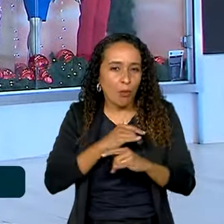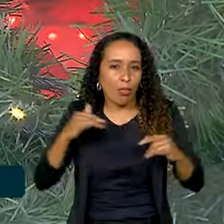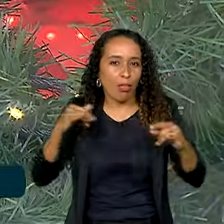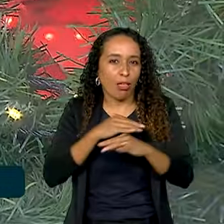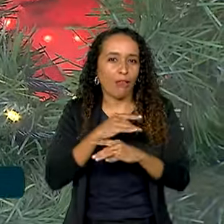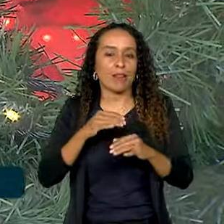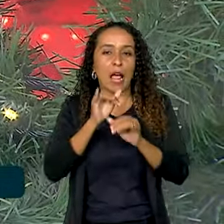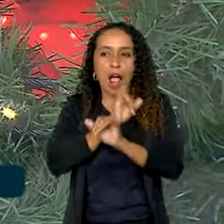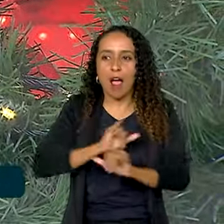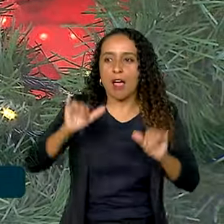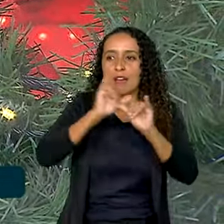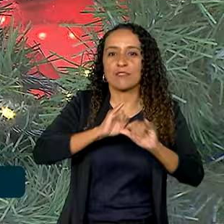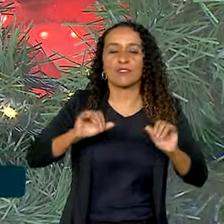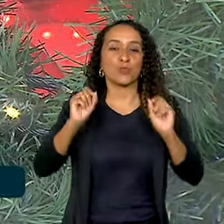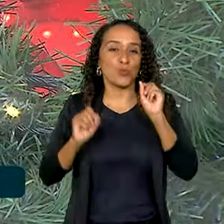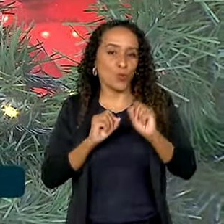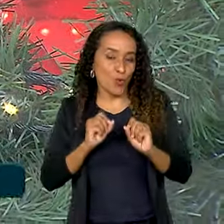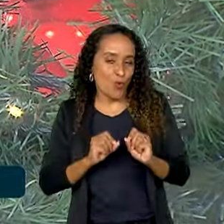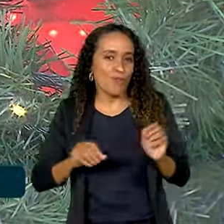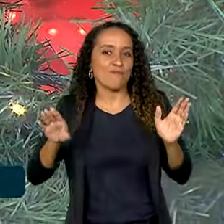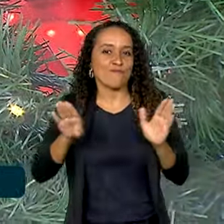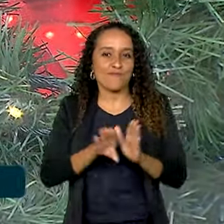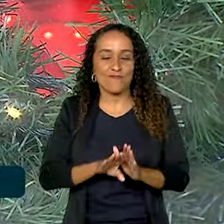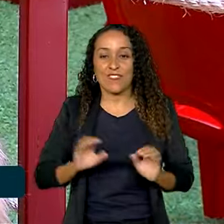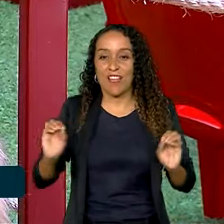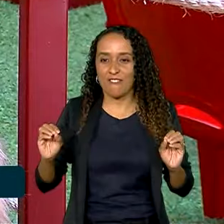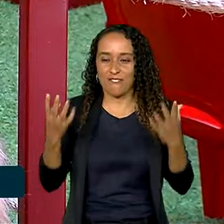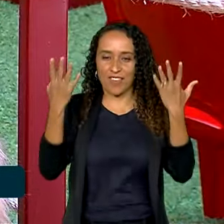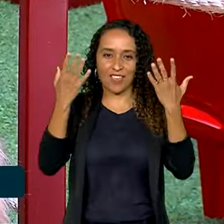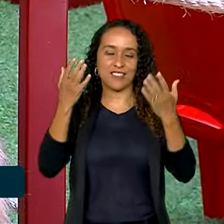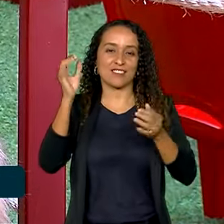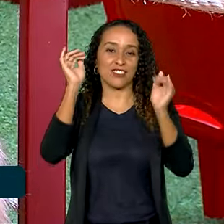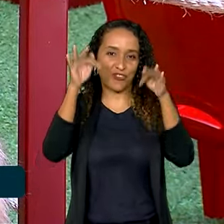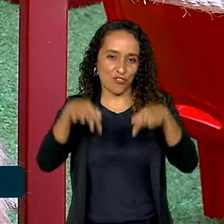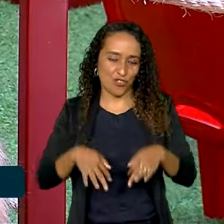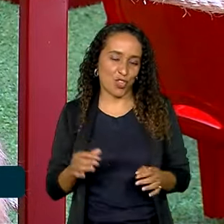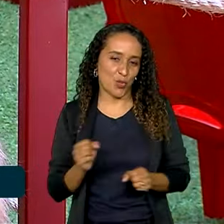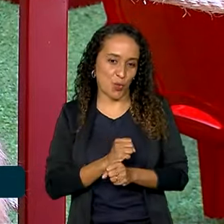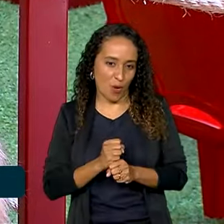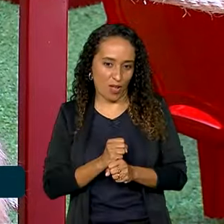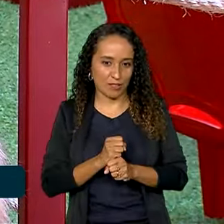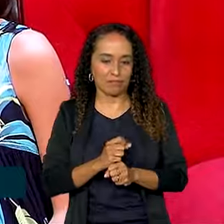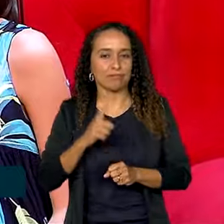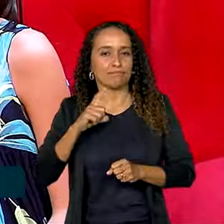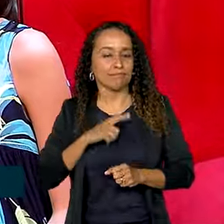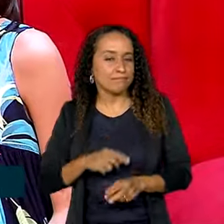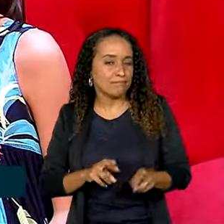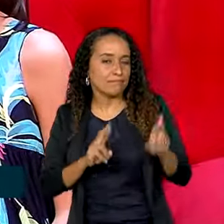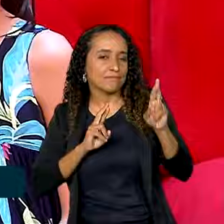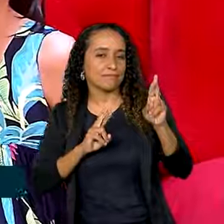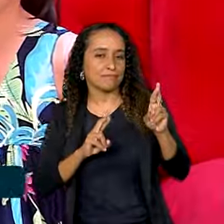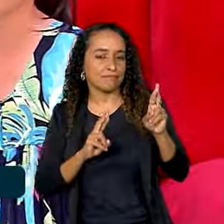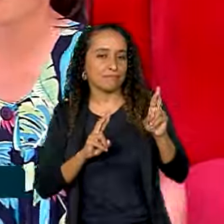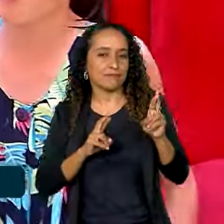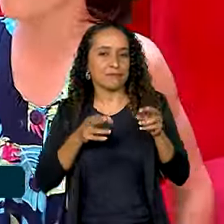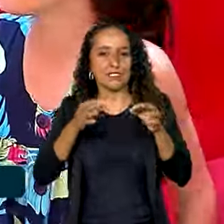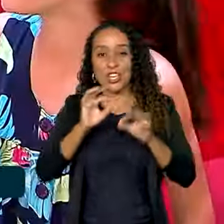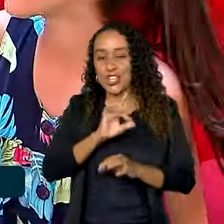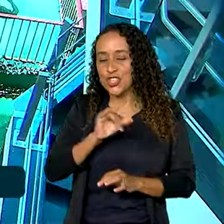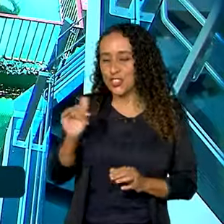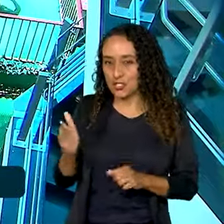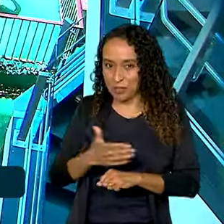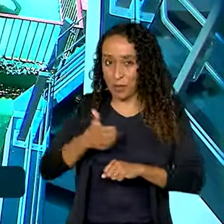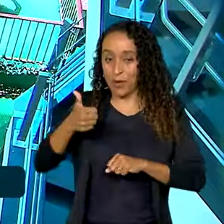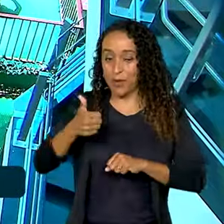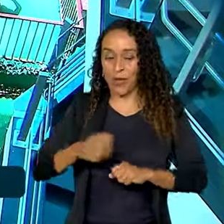anunciando a chegada das festas de fim de ano. Tempo em que se coloca as expectativas em dias melhores.